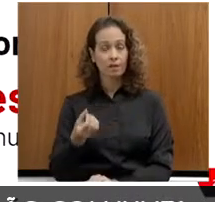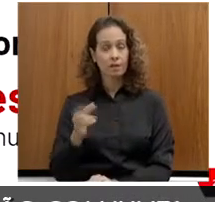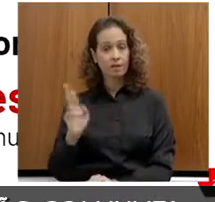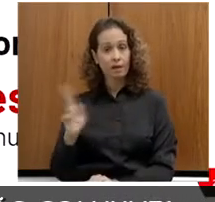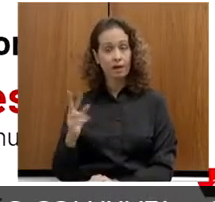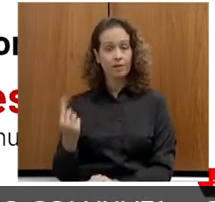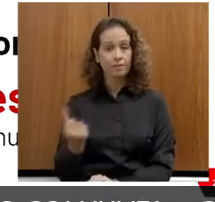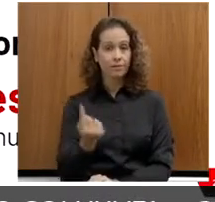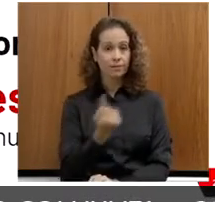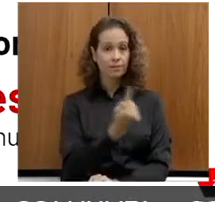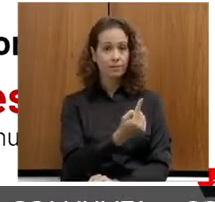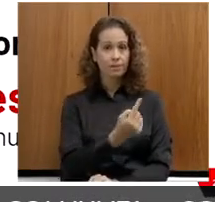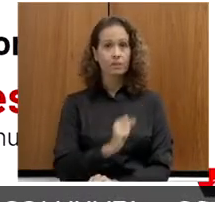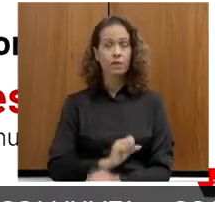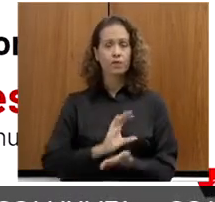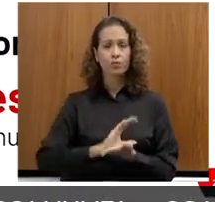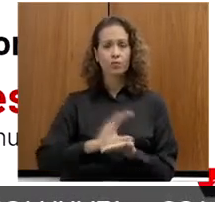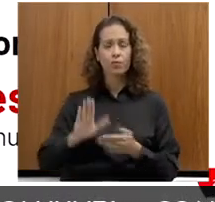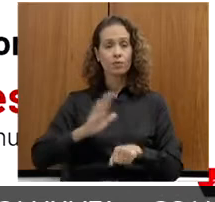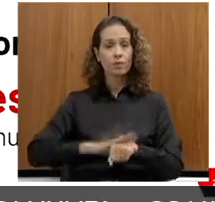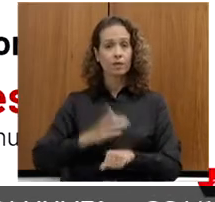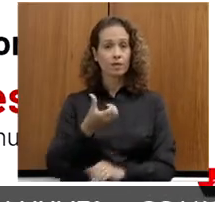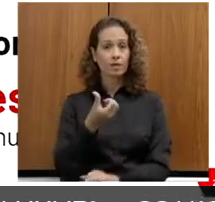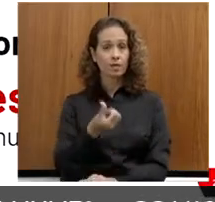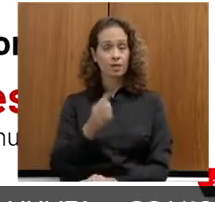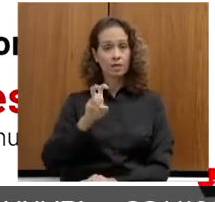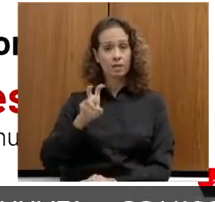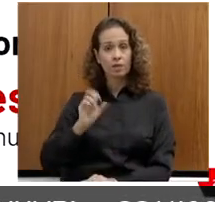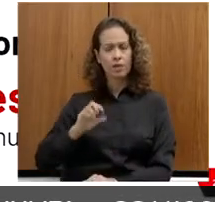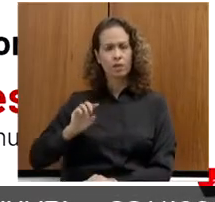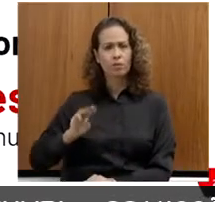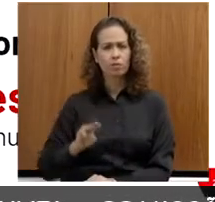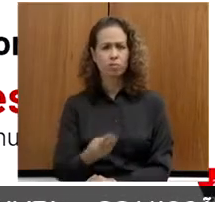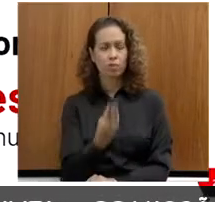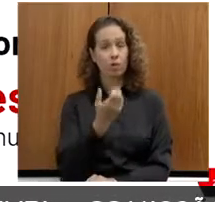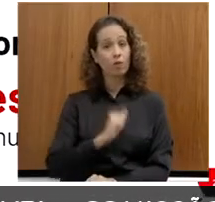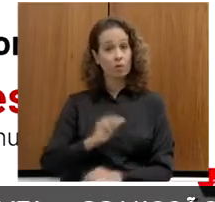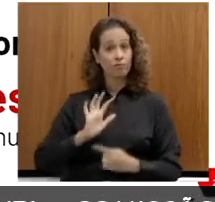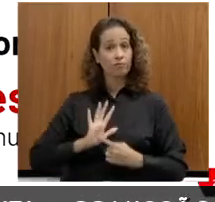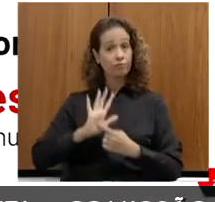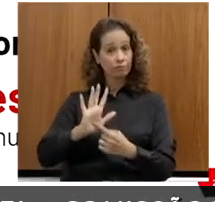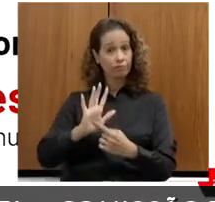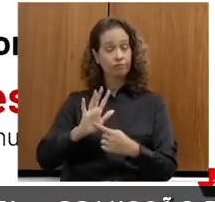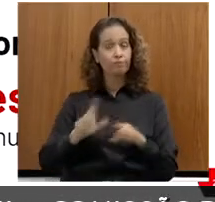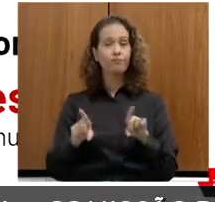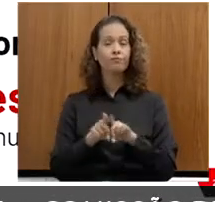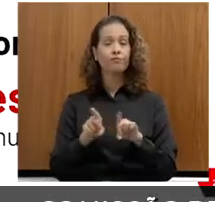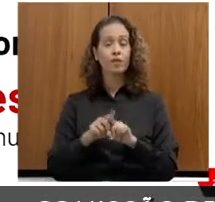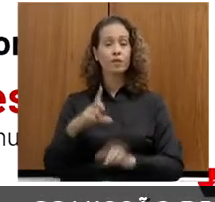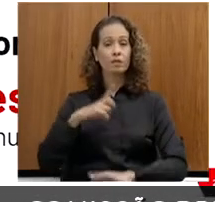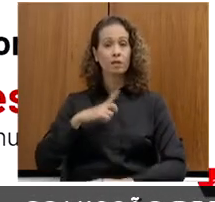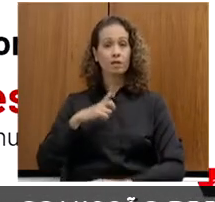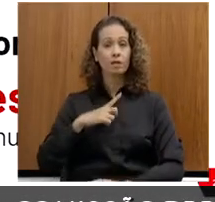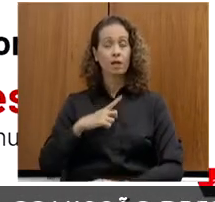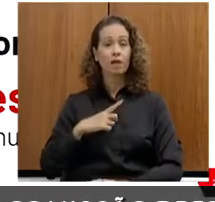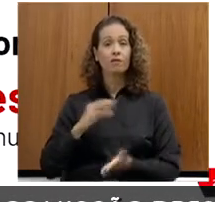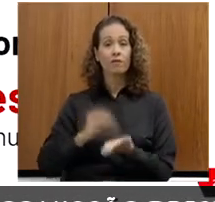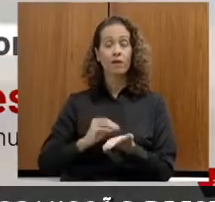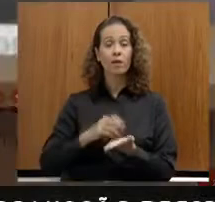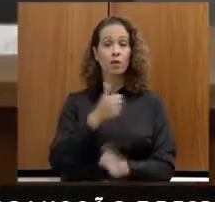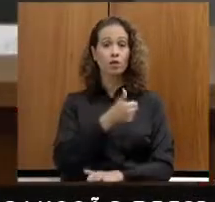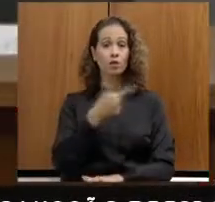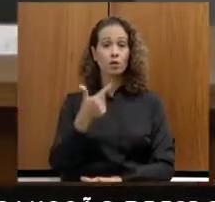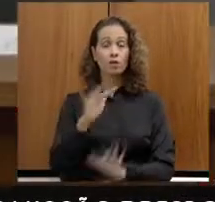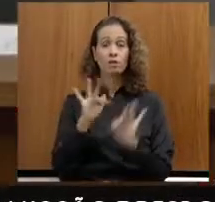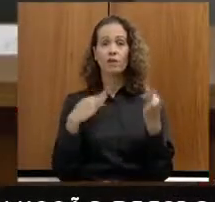investidos mais de 650 milhões. Eu gostaria de fazer um destaque, que eu ainda tenho 12 famílias que ainda não